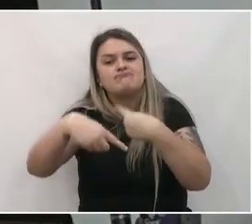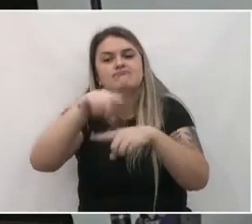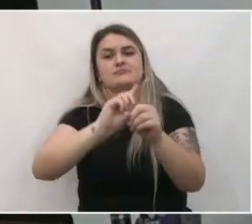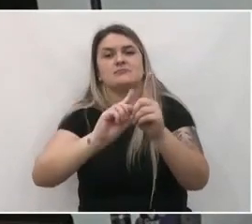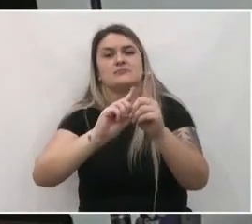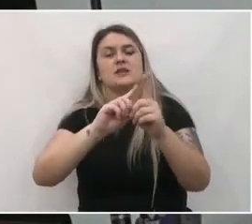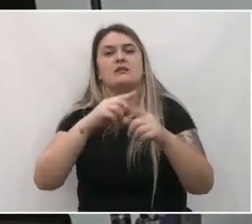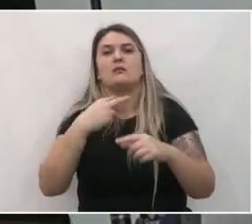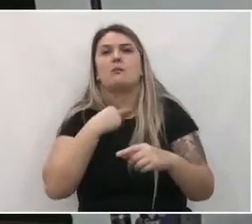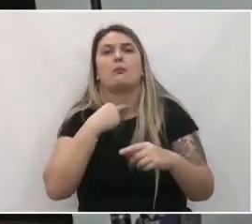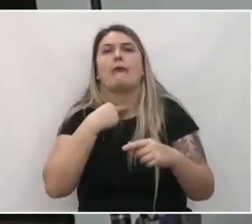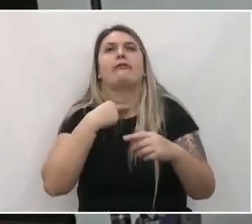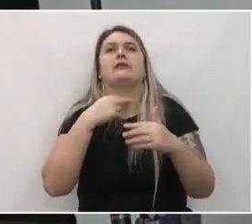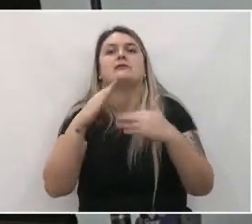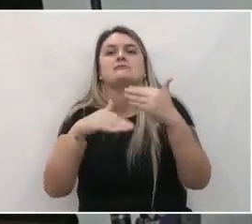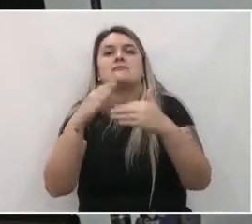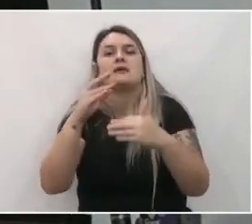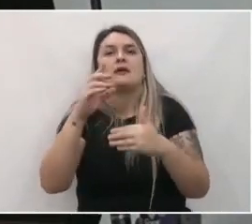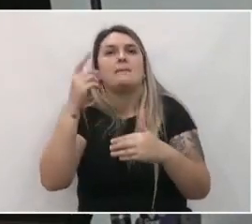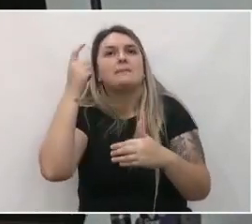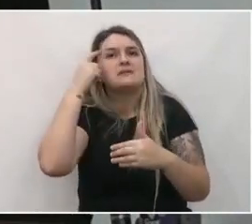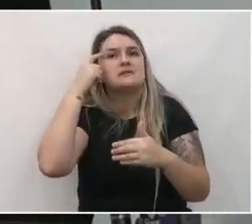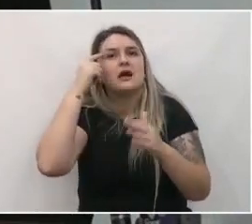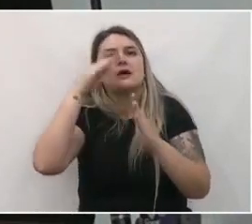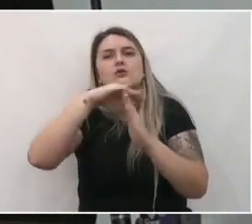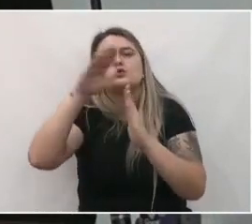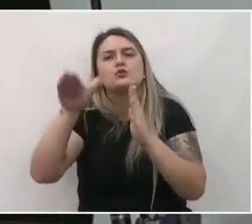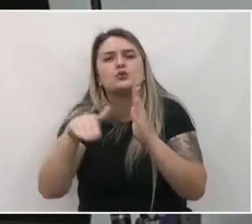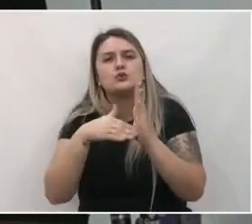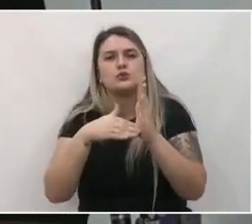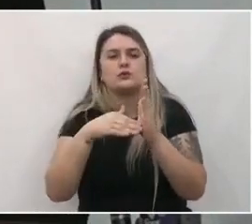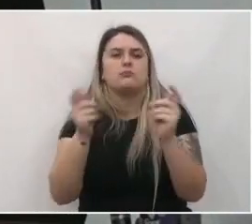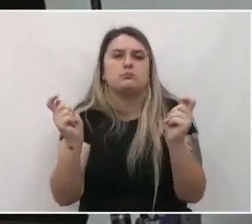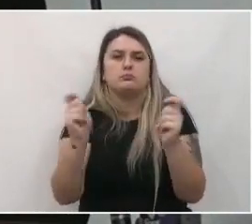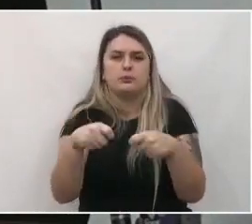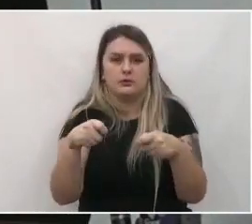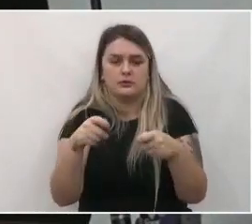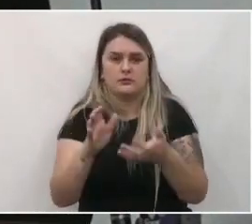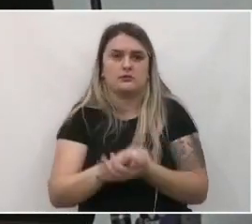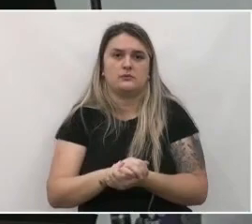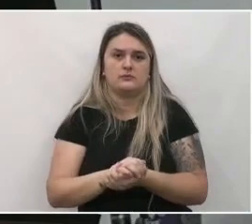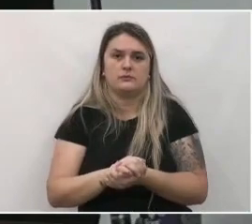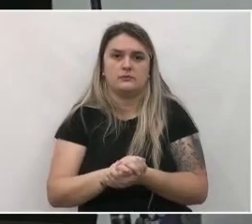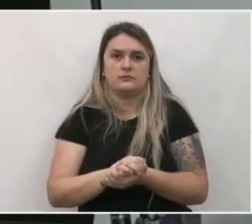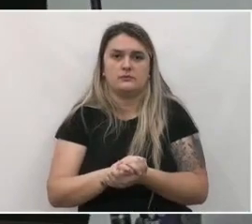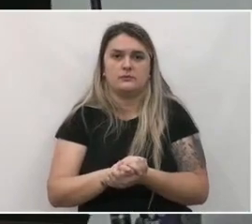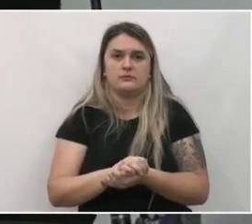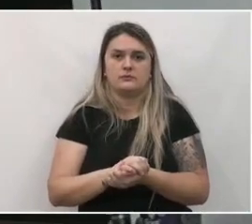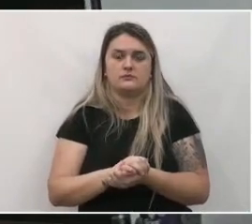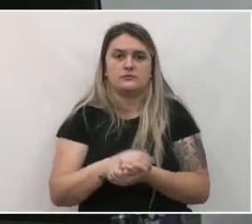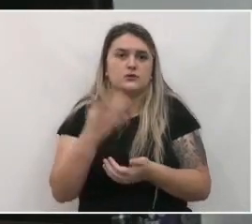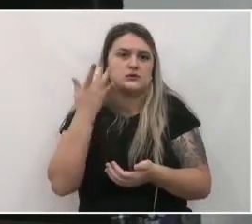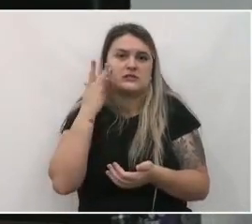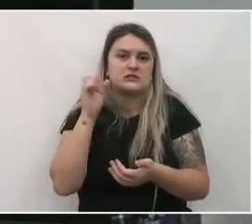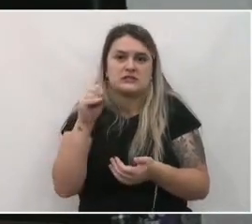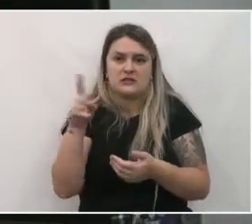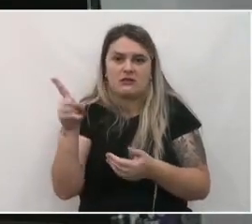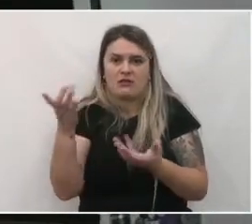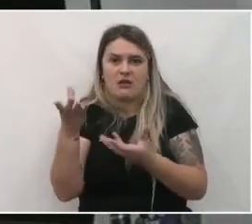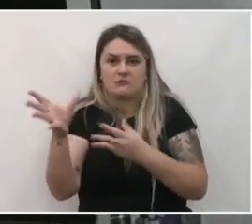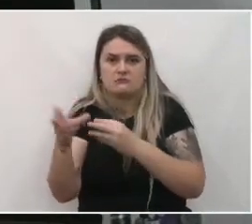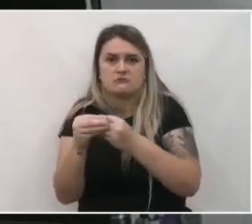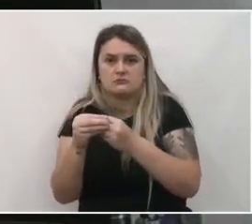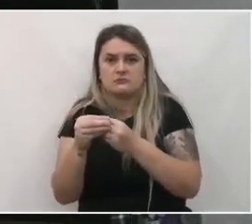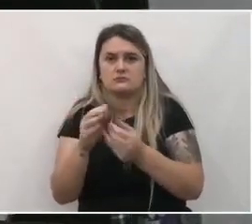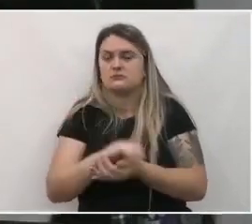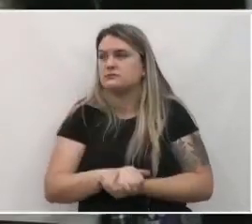um desenvolvimento sem considerar todas as possibilidades. Não sei se você quer complementar, alguma